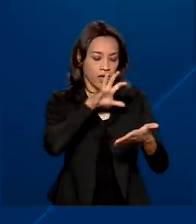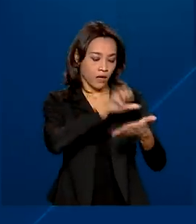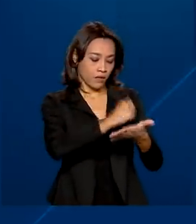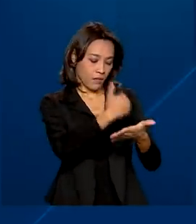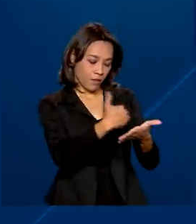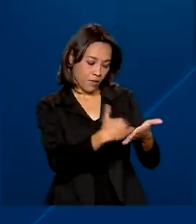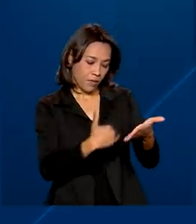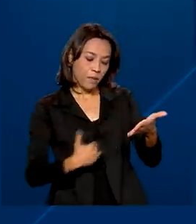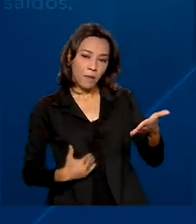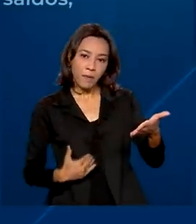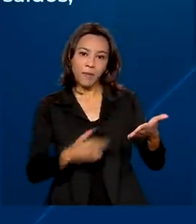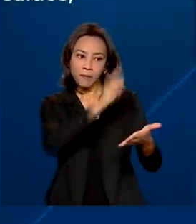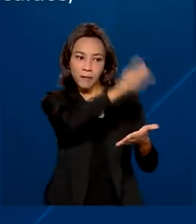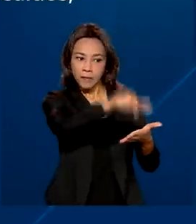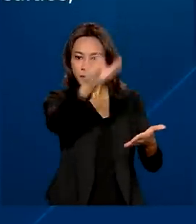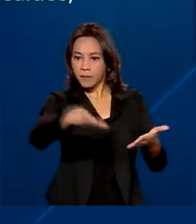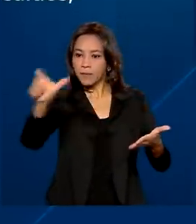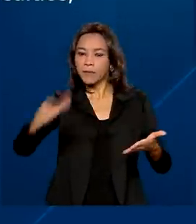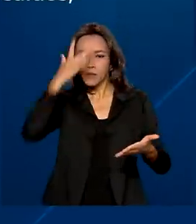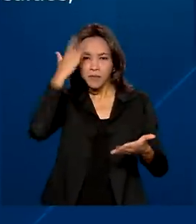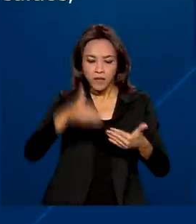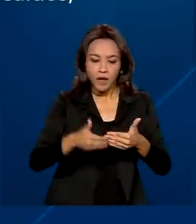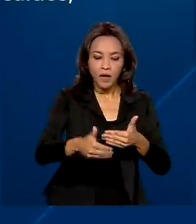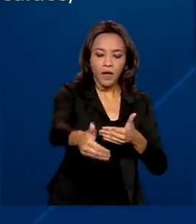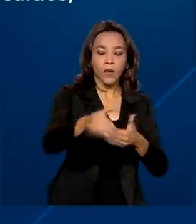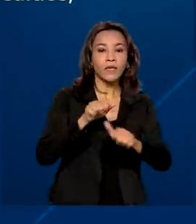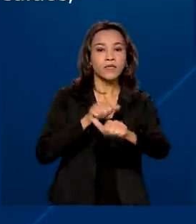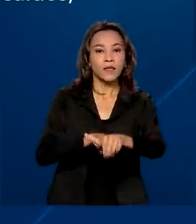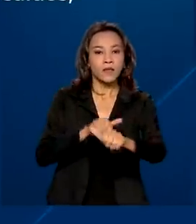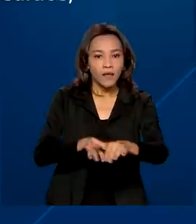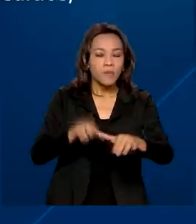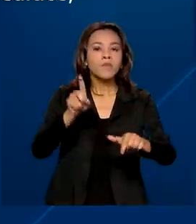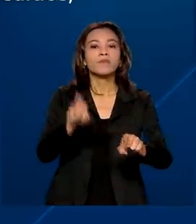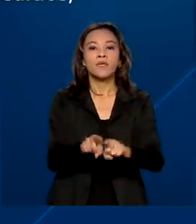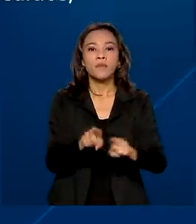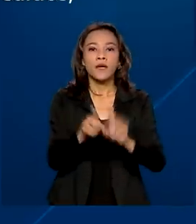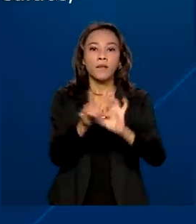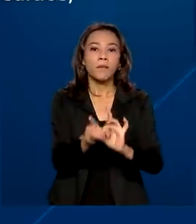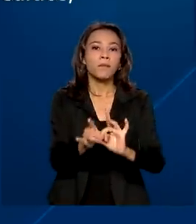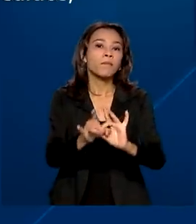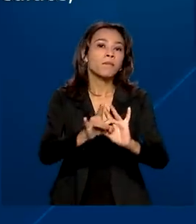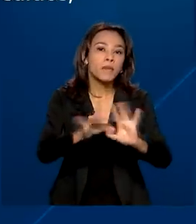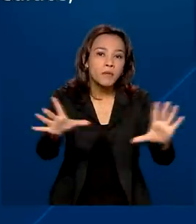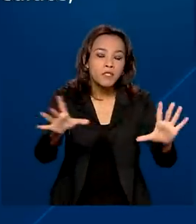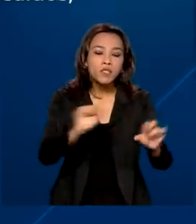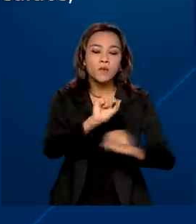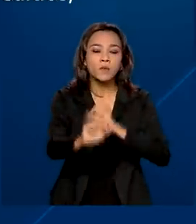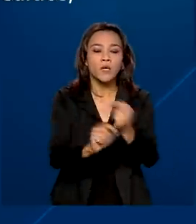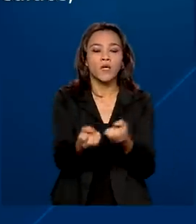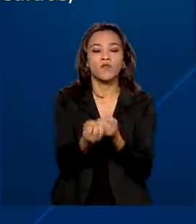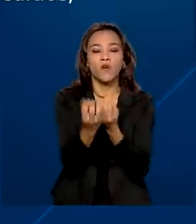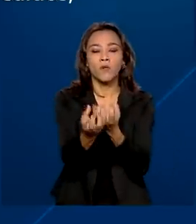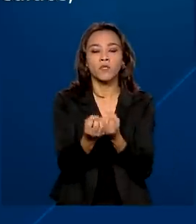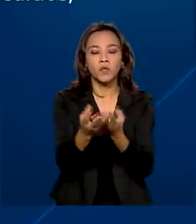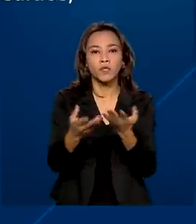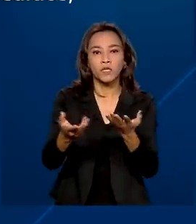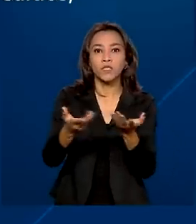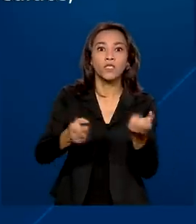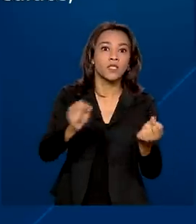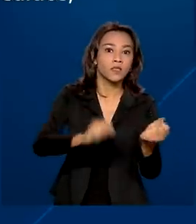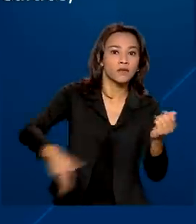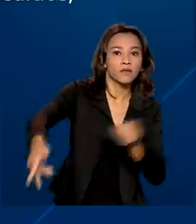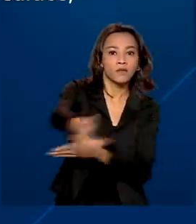clientes. A partir de setembro deste ano, ficará autorizada a disponibilização de informações transacionais,